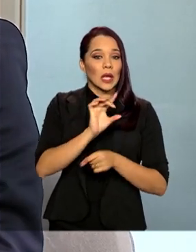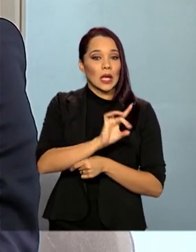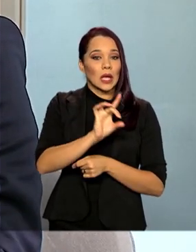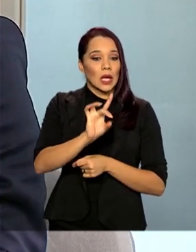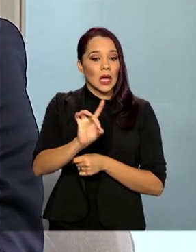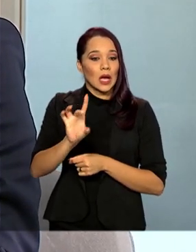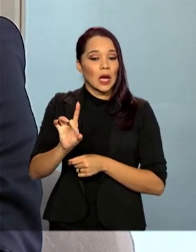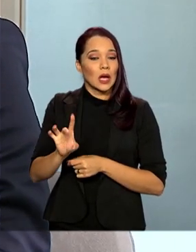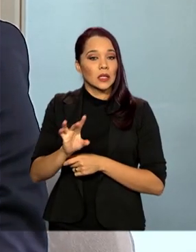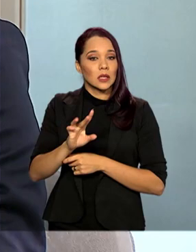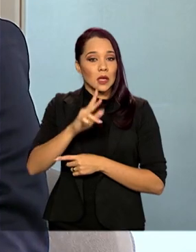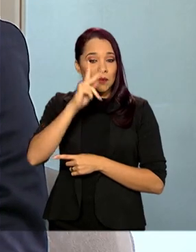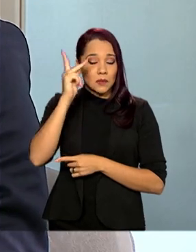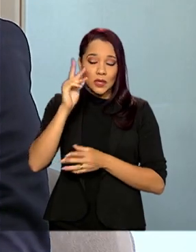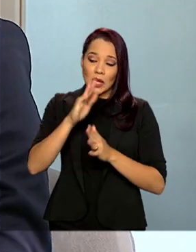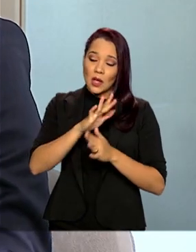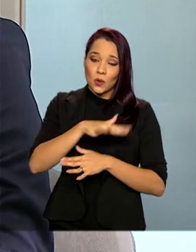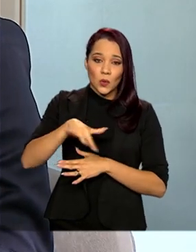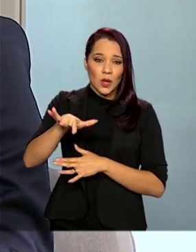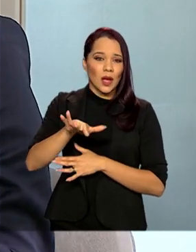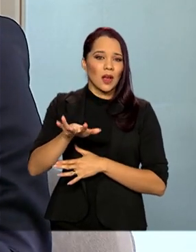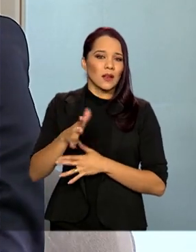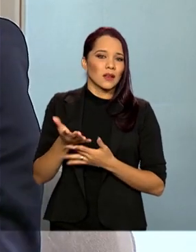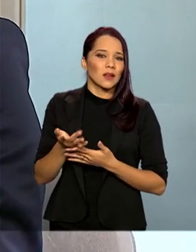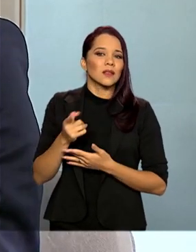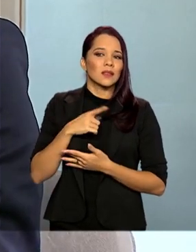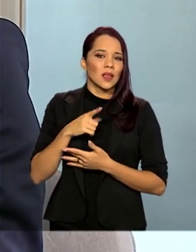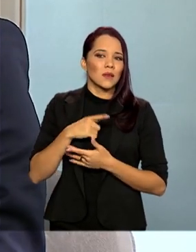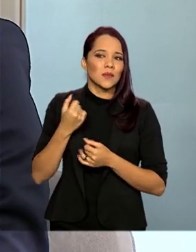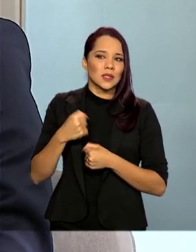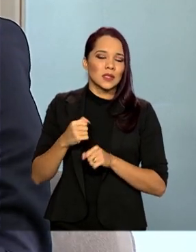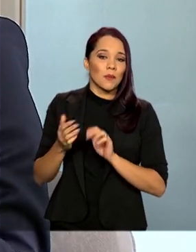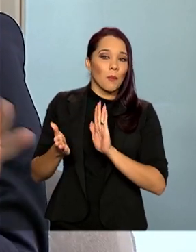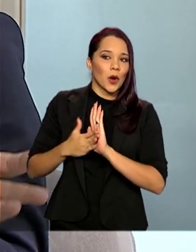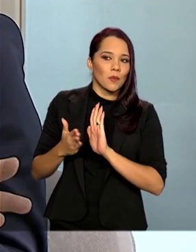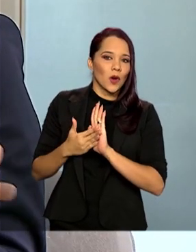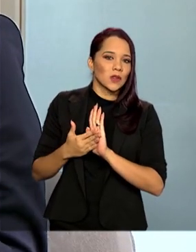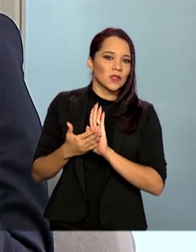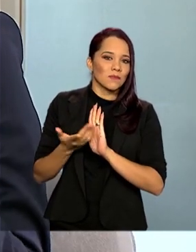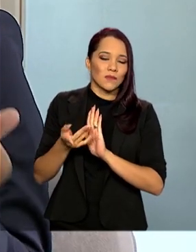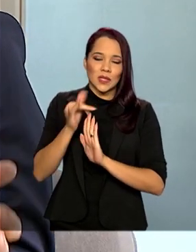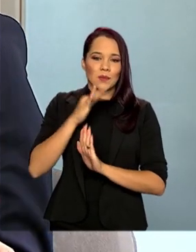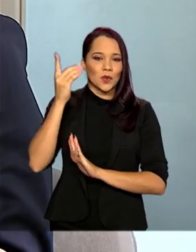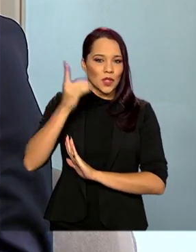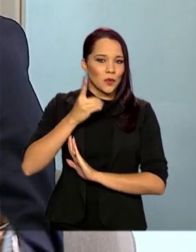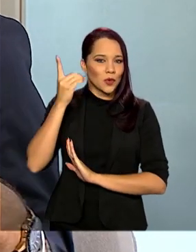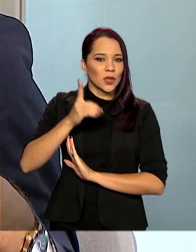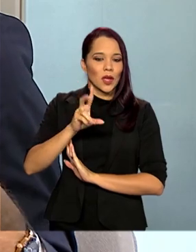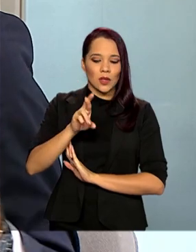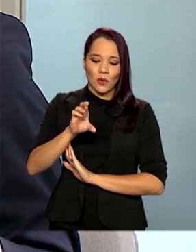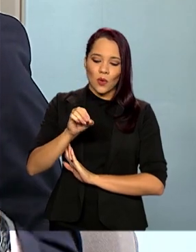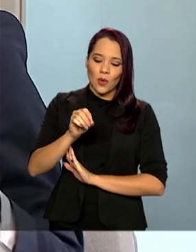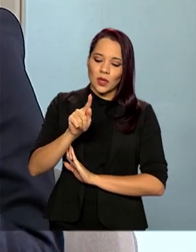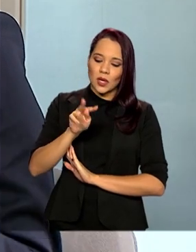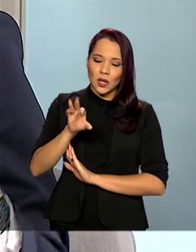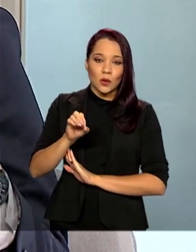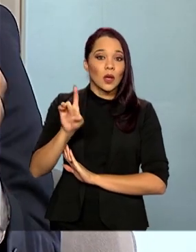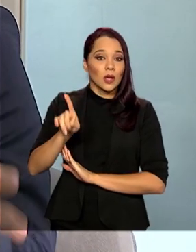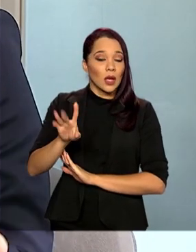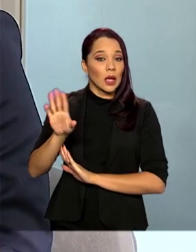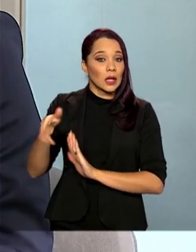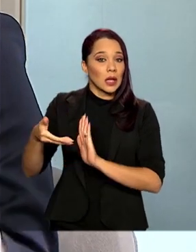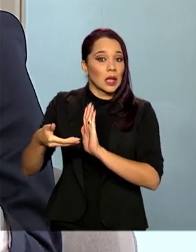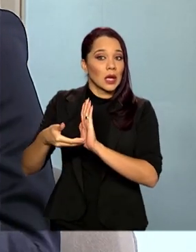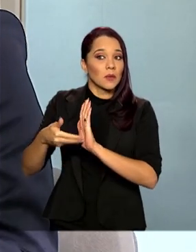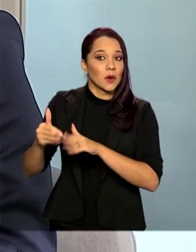um dos autores e das casas abra mão da sua proposta. Então, o deputado Rodrigo Maia, presidente da Câmara, naturalmente ele quer que a da Câmara